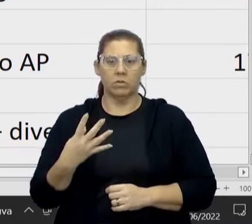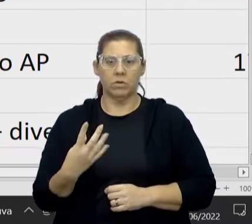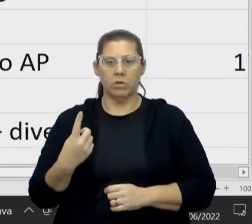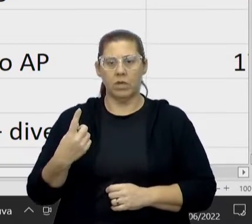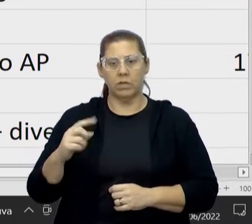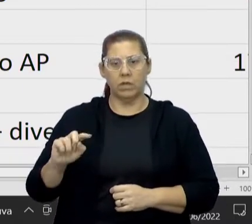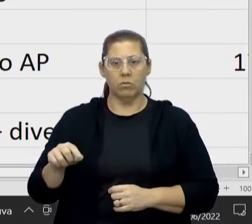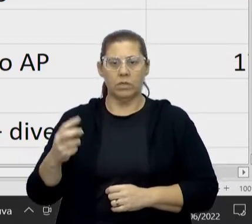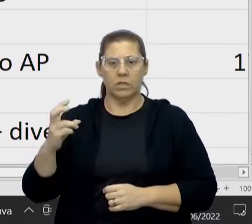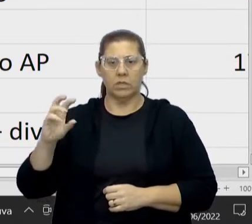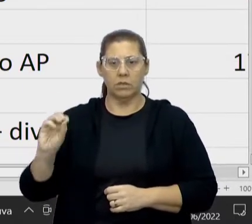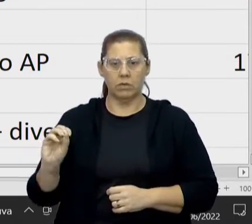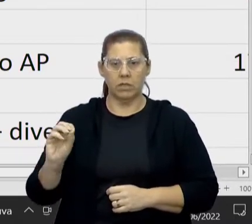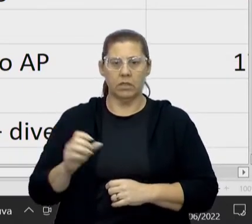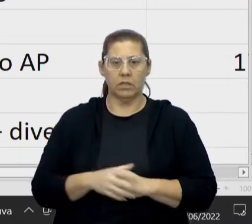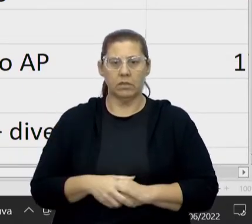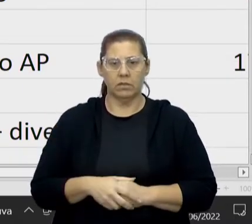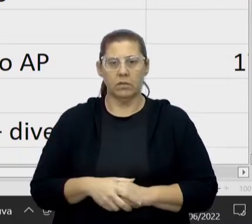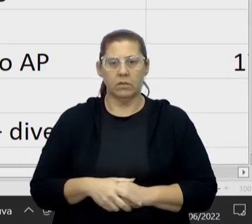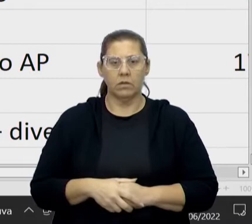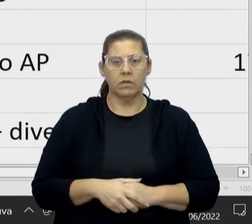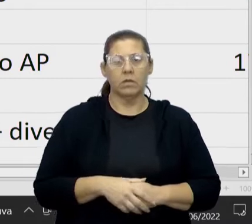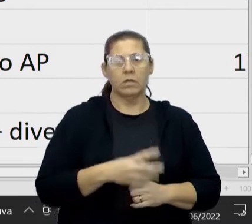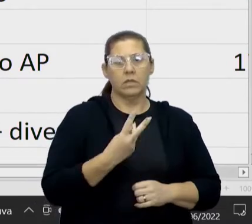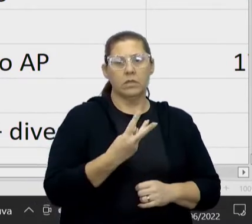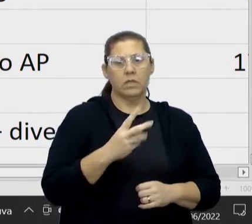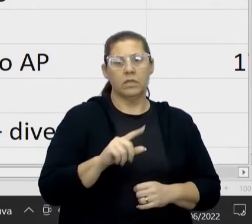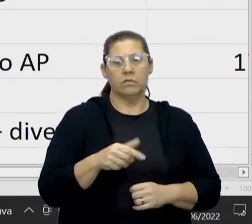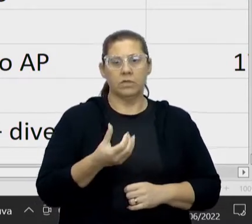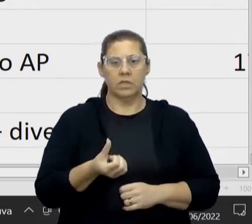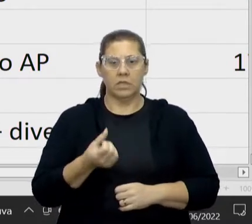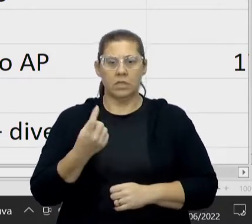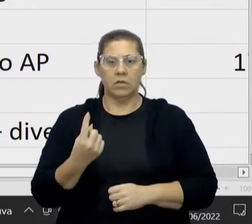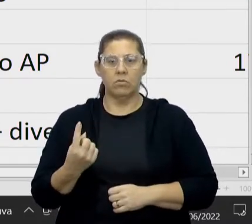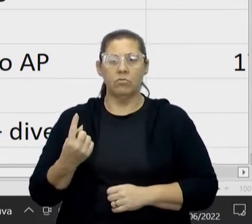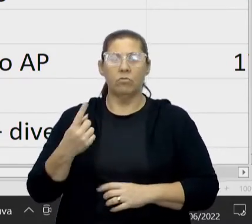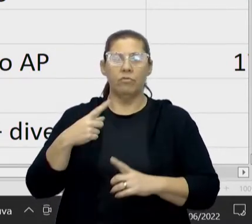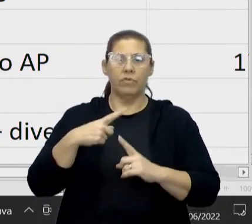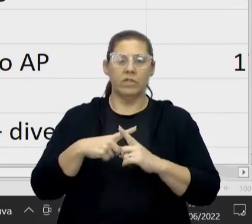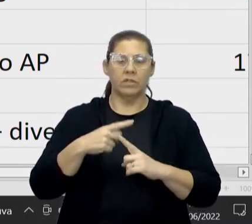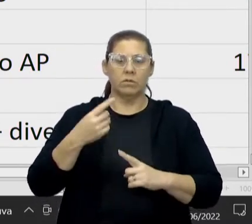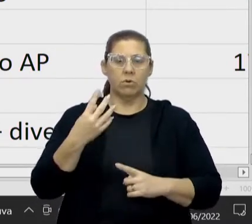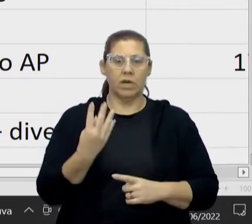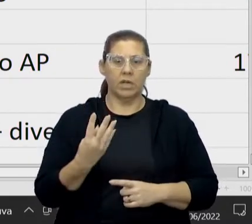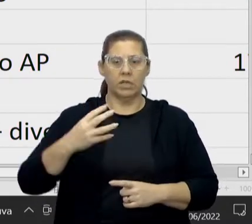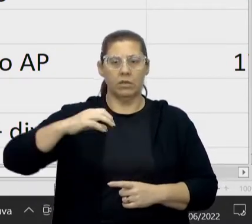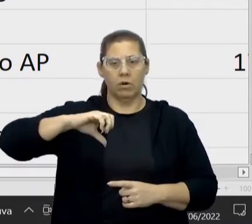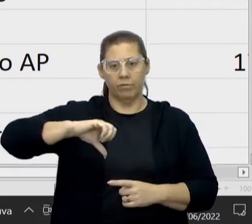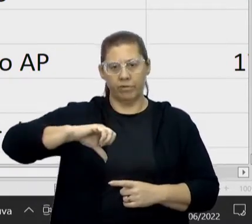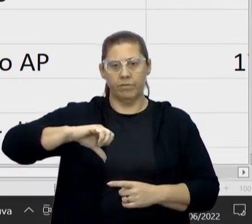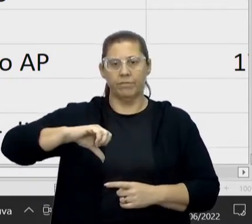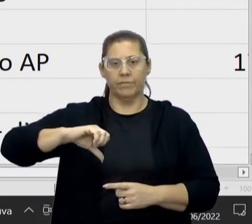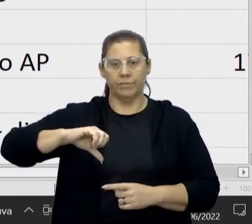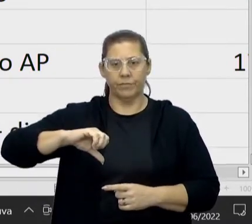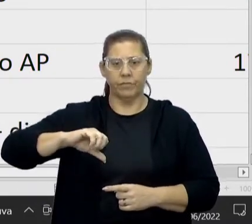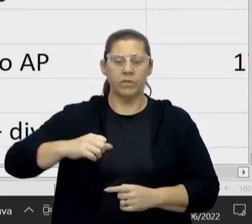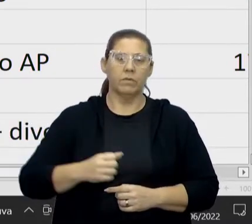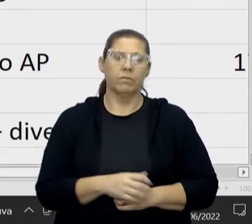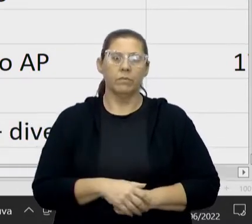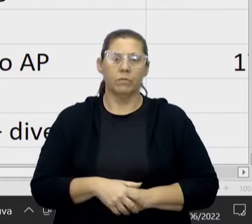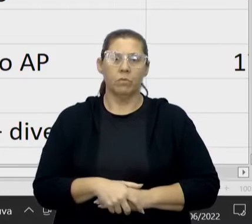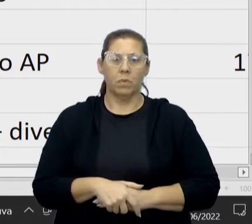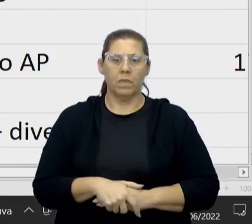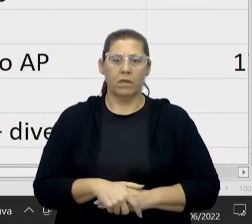49 de taxa de remessa igual a 3,61 vezes 49.